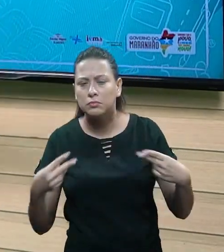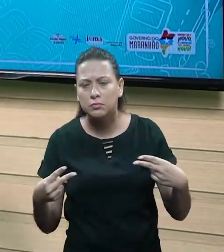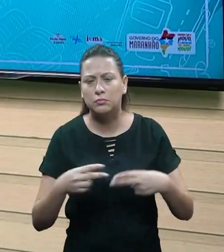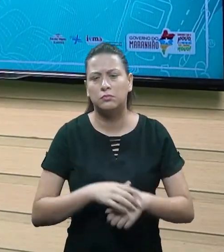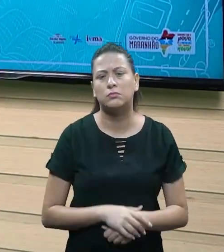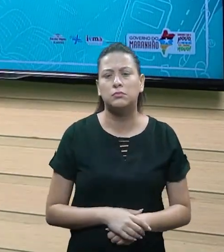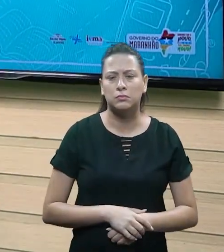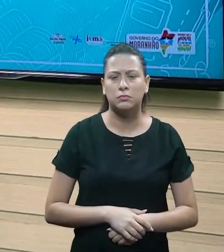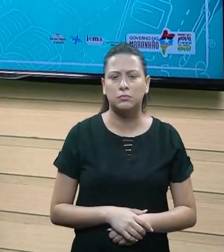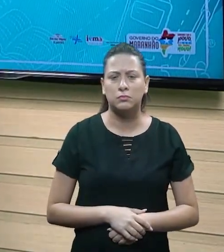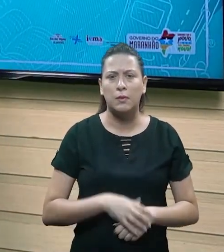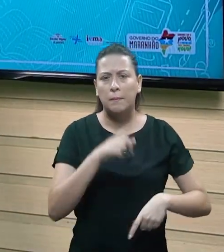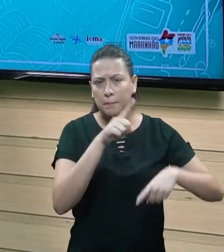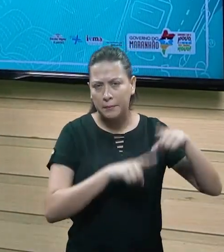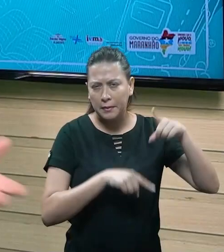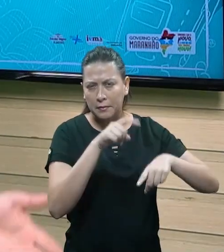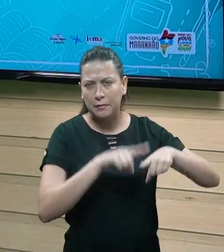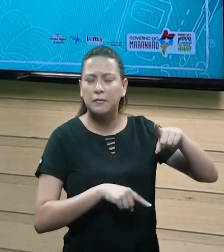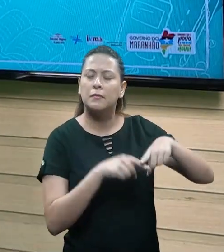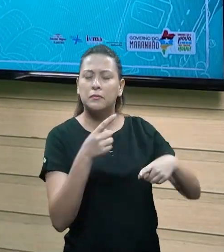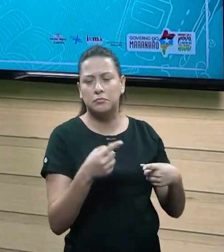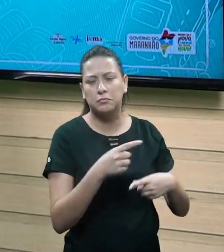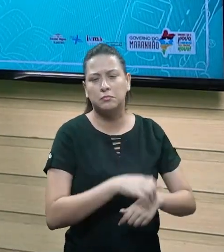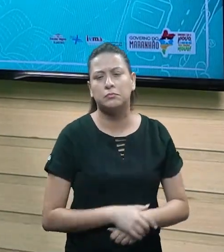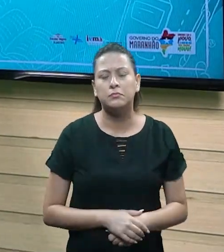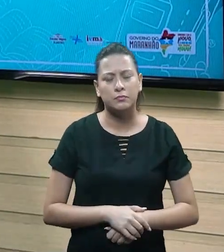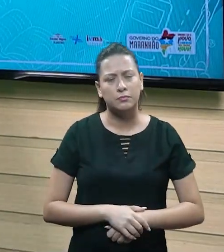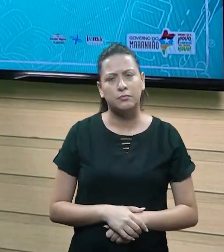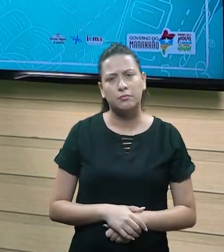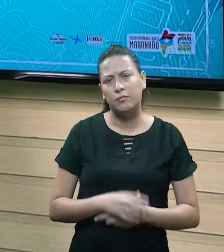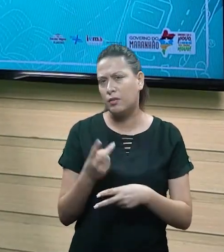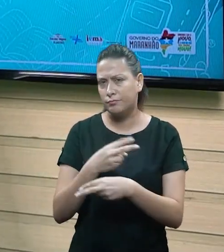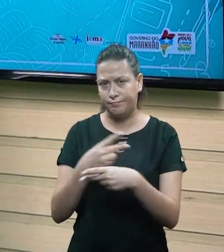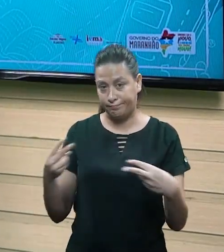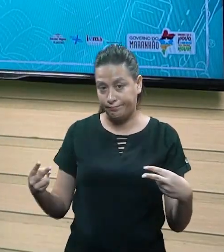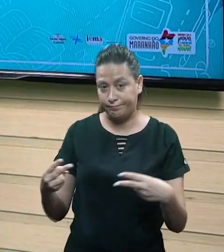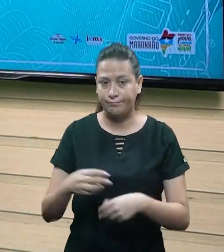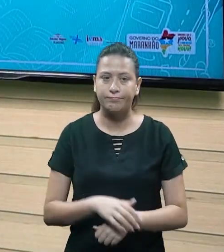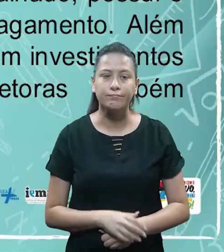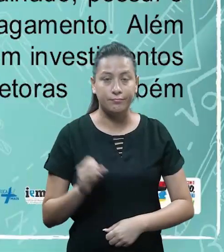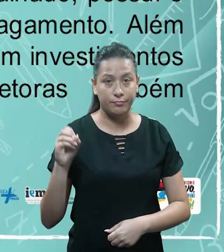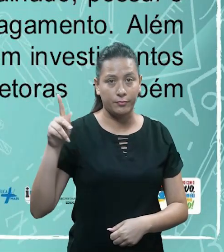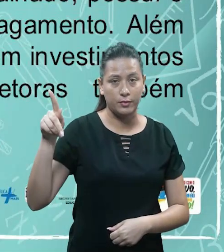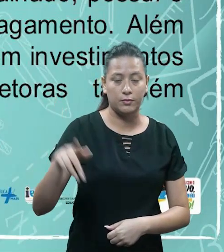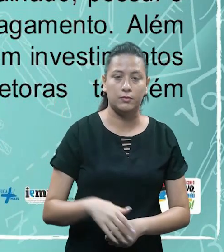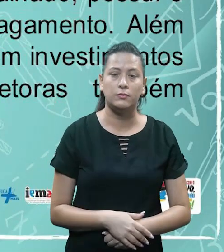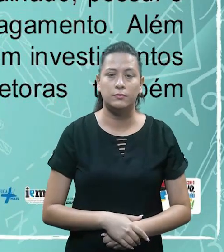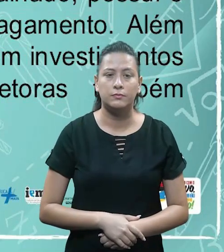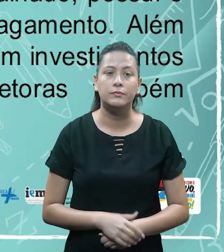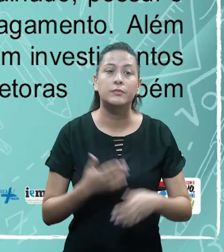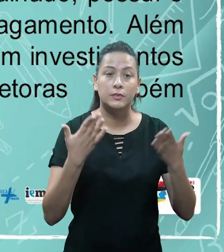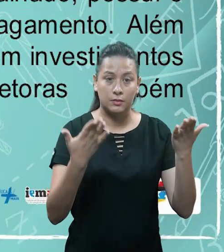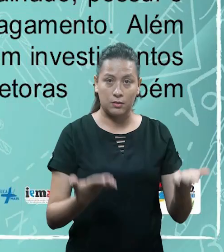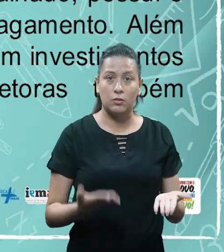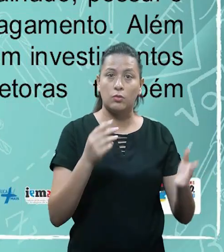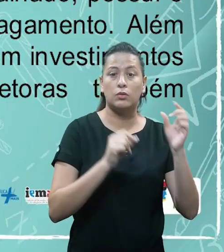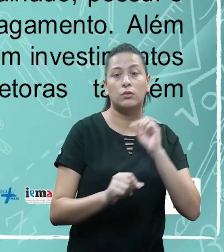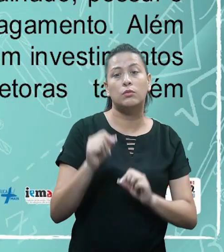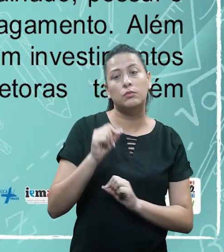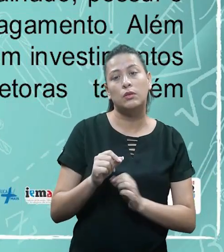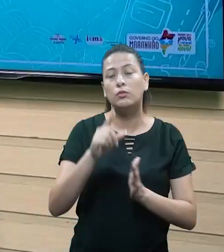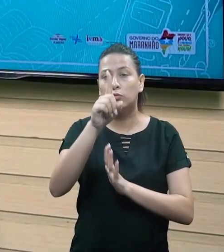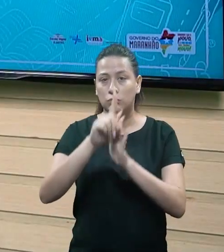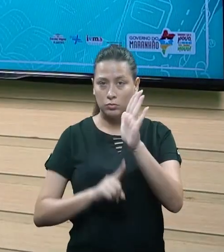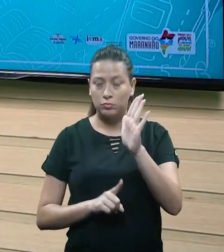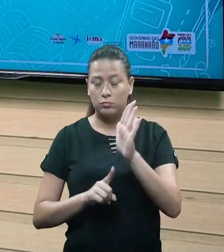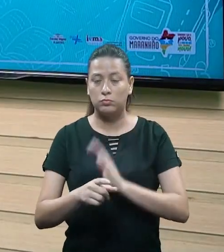animais, tá? Estoques de mercadorias, assim por diante, tá? Ok até aqui? Tá? Então, agora nós vamos falar dos